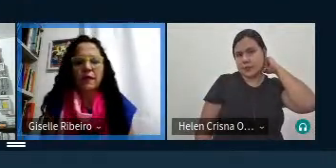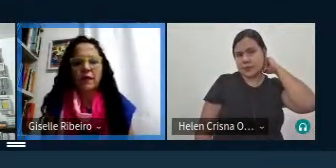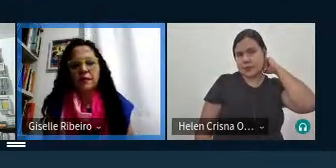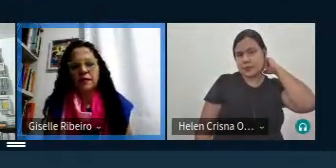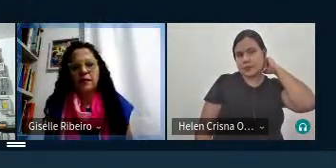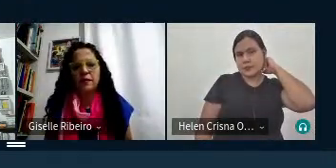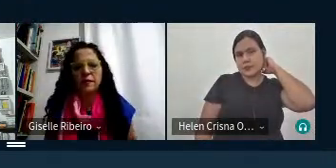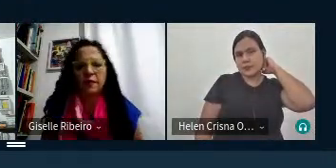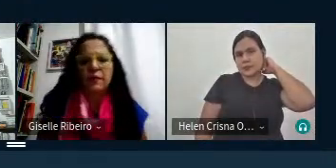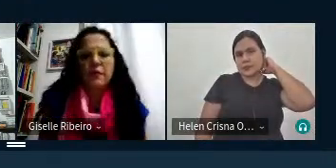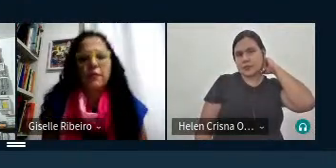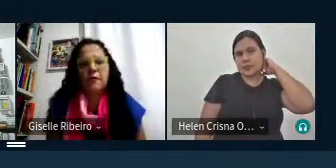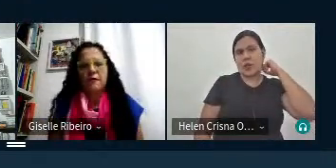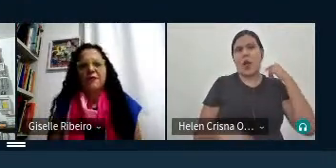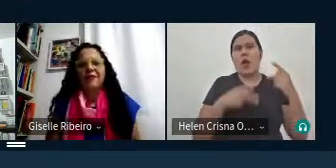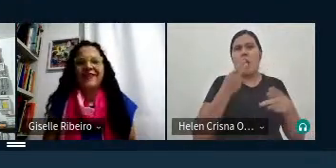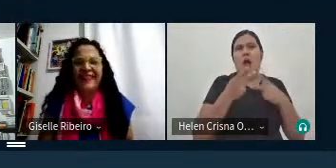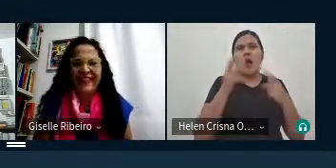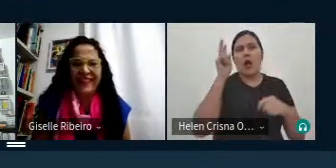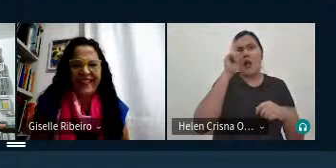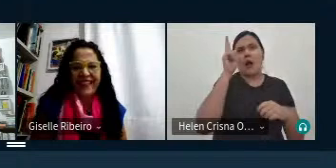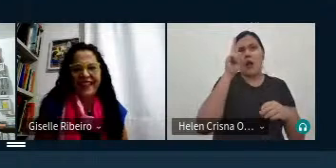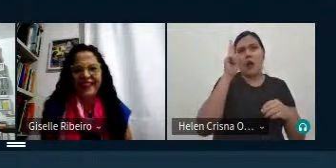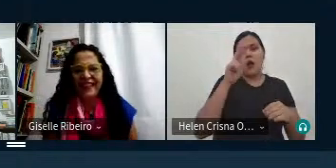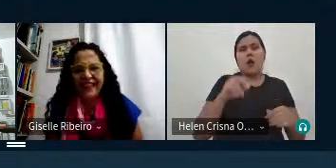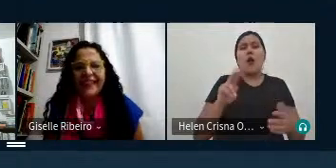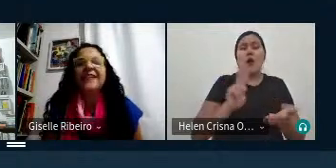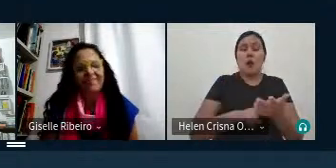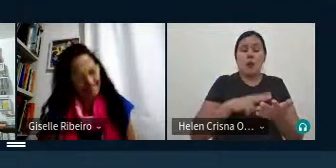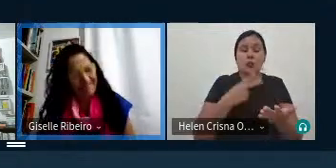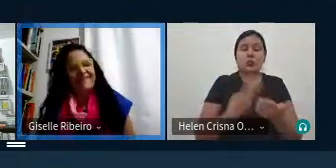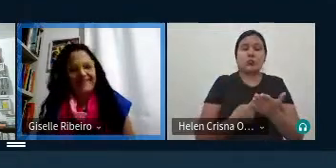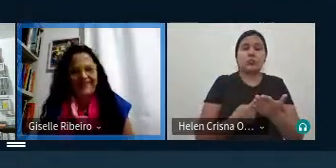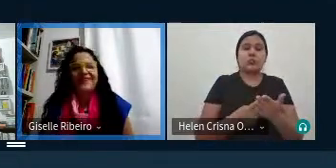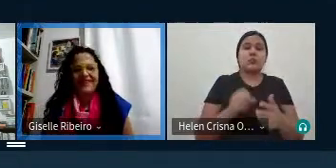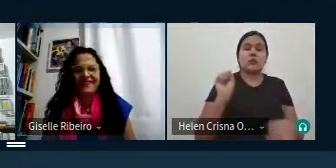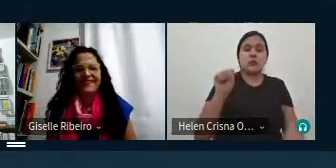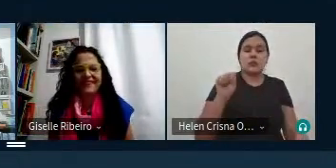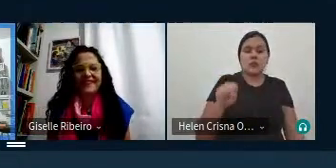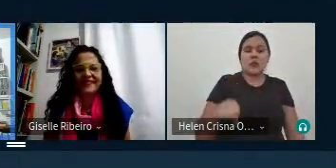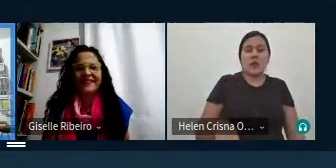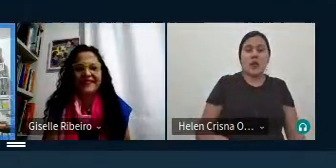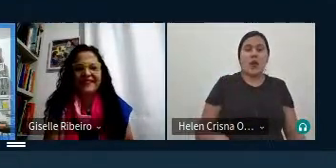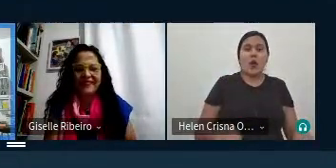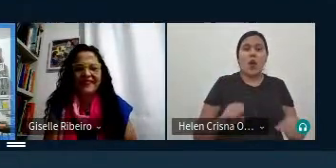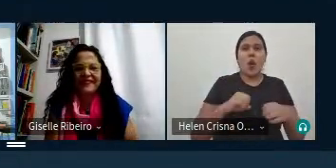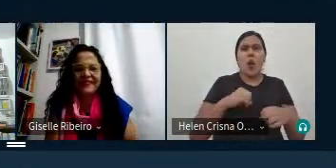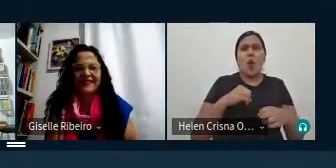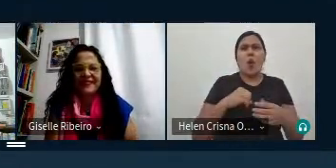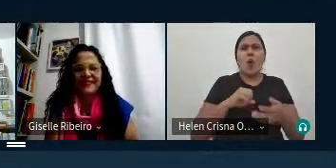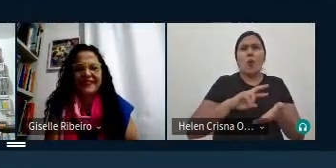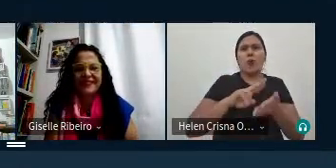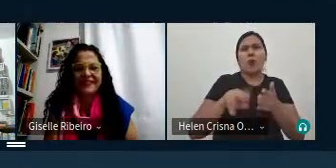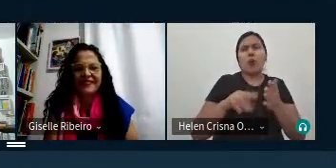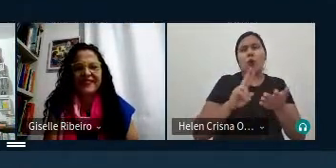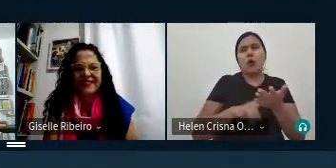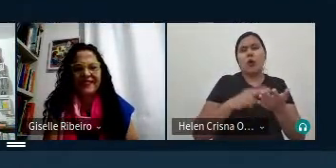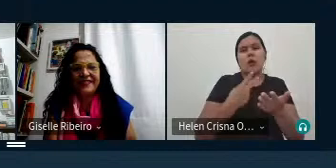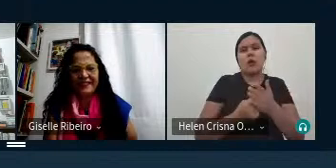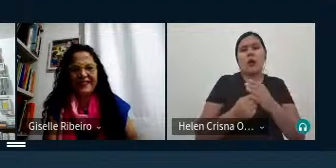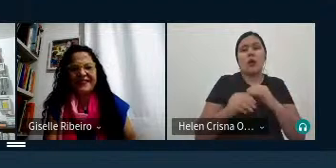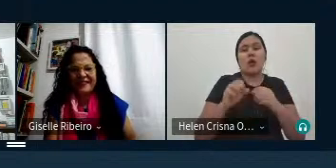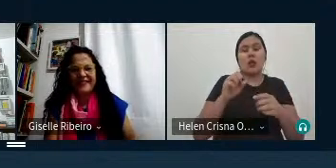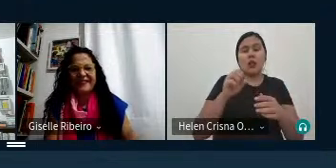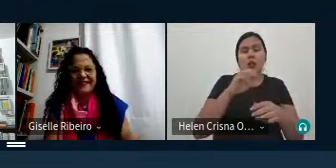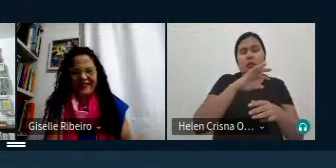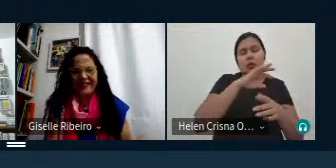comenta contar histórias é um ato tradutório exatamente quantas traduções lindas da Inamazônia nós temos